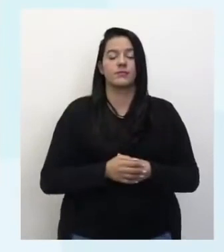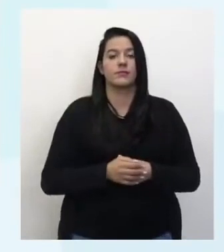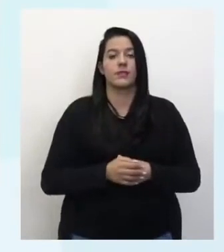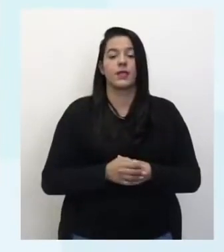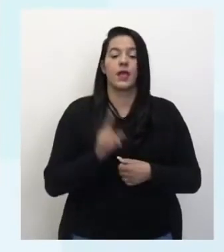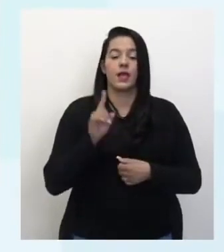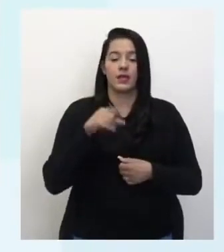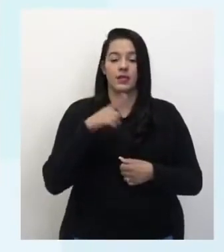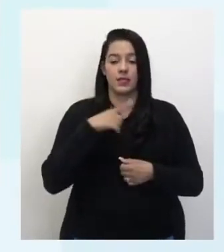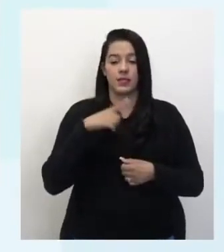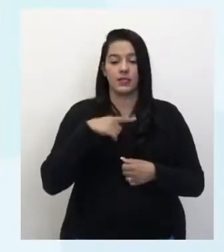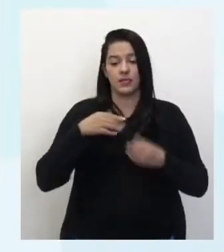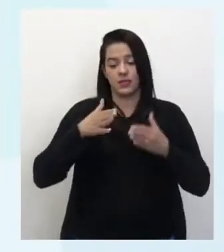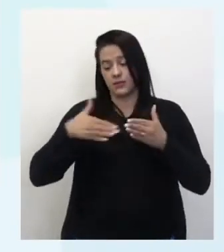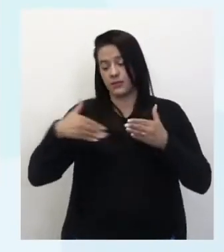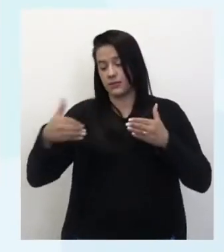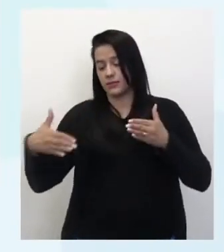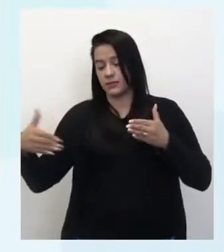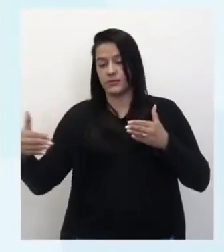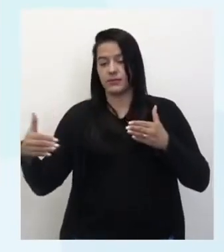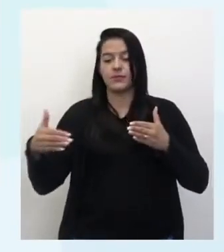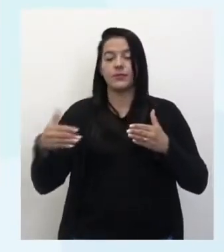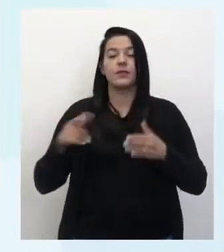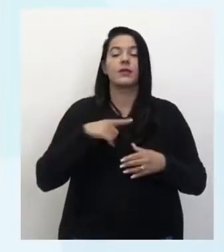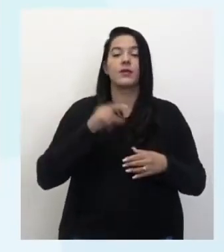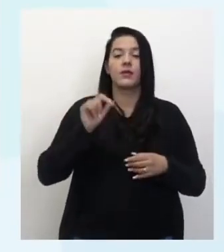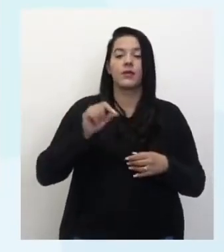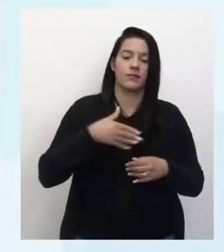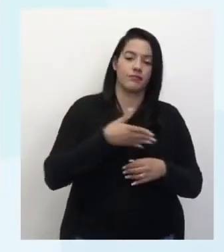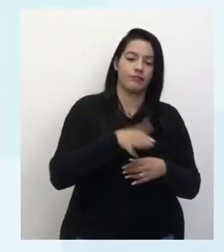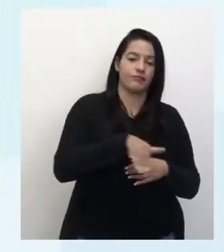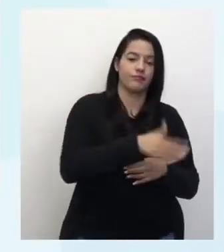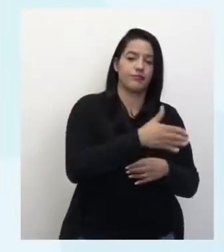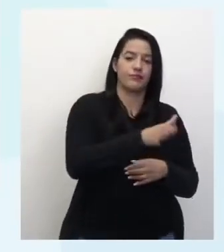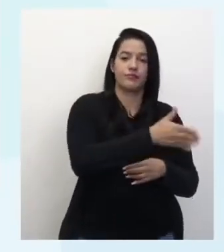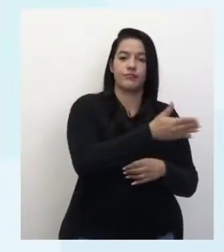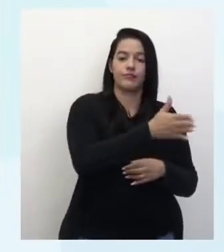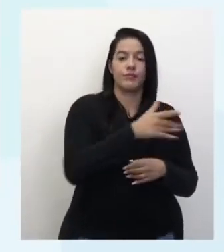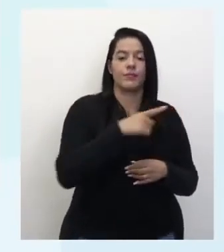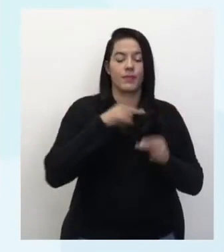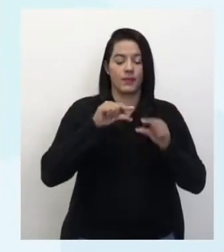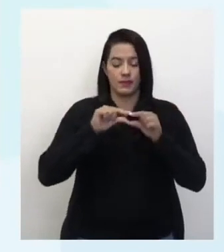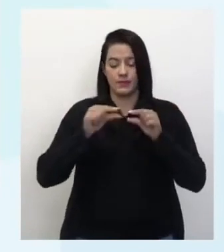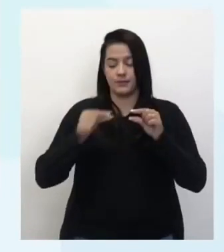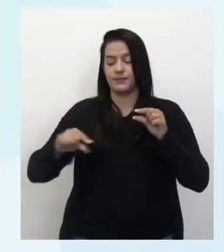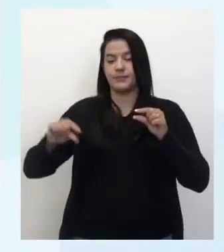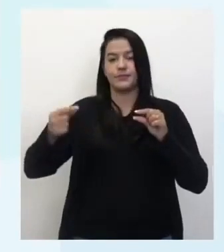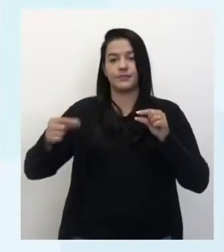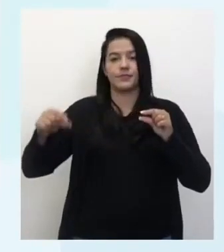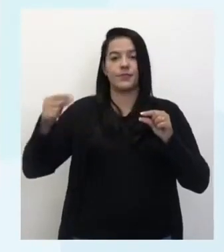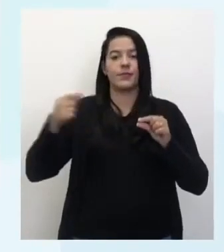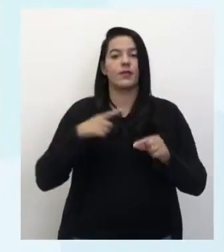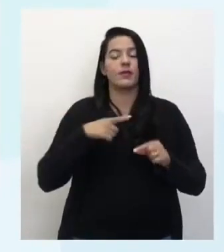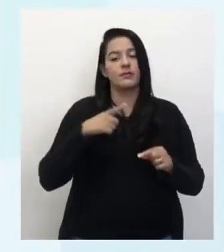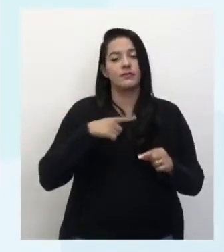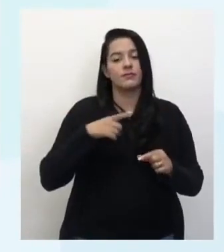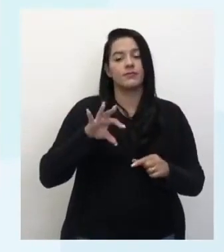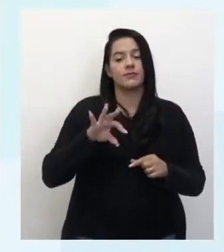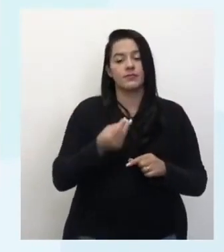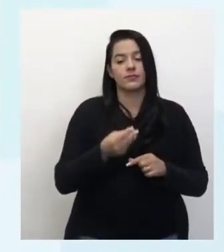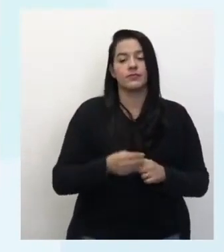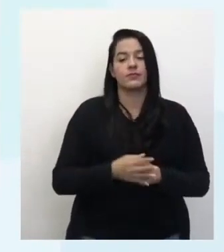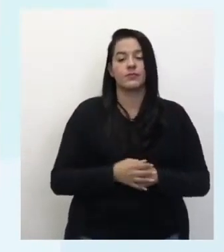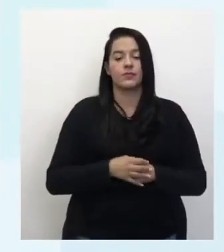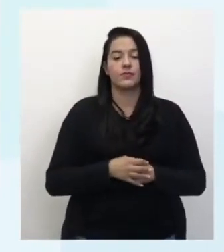vai ter ali um chicotinho pra nadar, né? Que é o flagelo. Tá? E ela pode ter uma... Ela vai ter uma parede celular. Pode ainda ter uma cápsula.